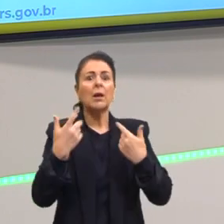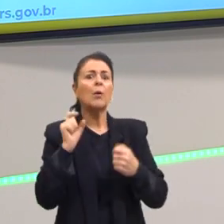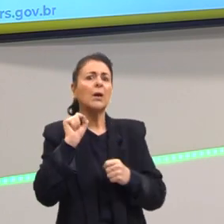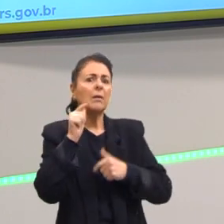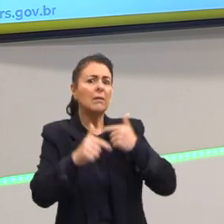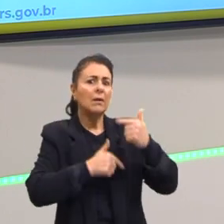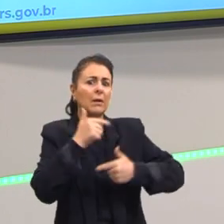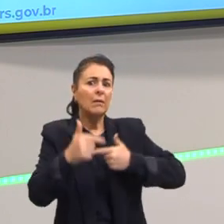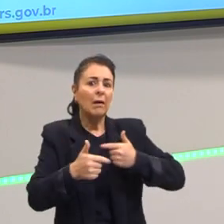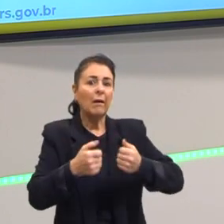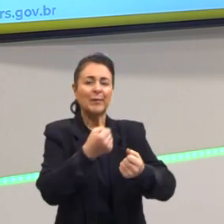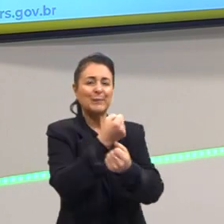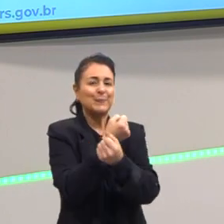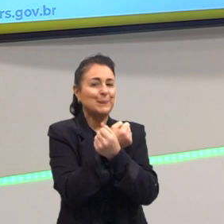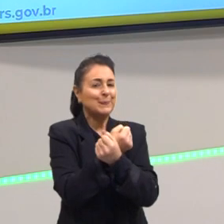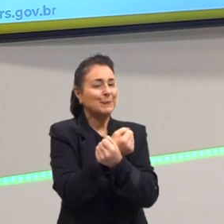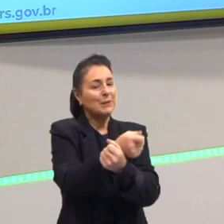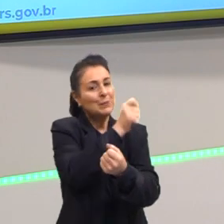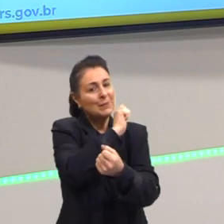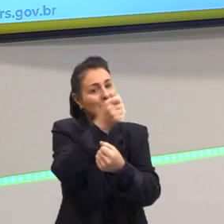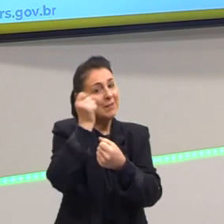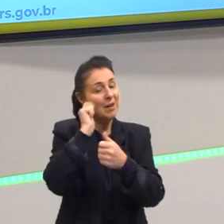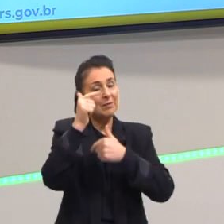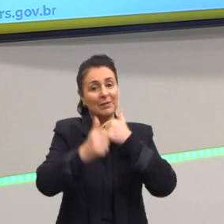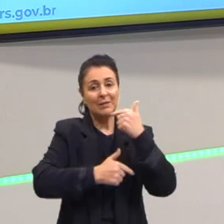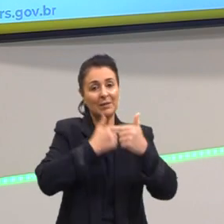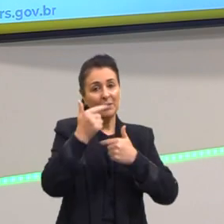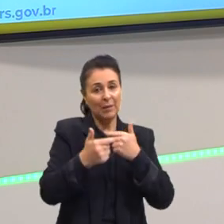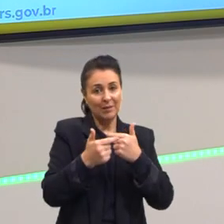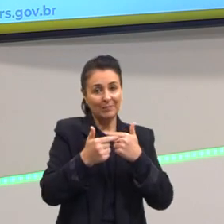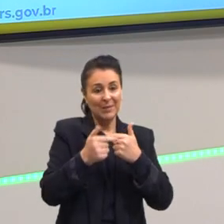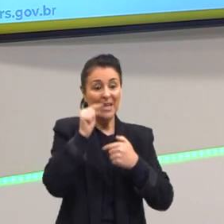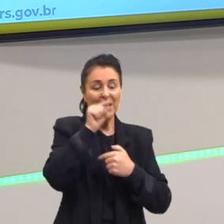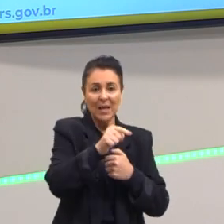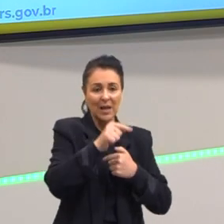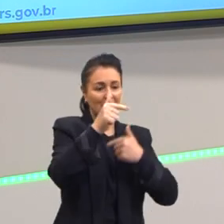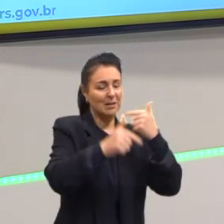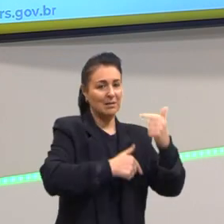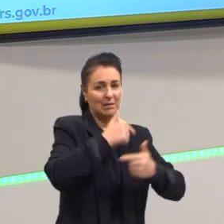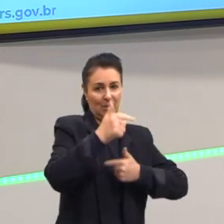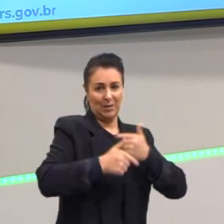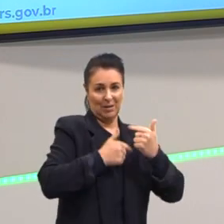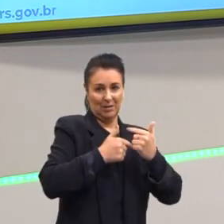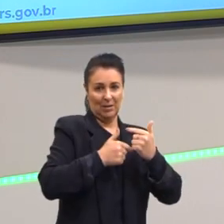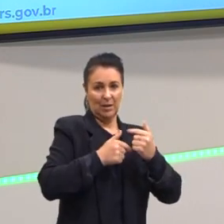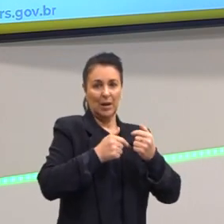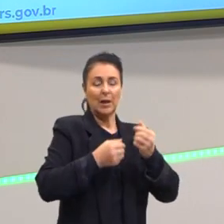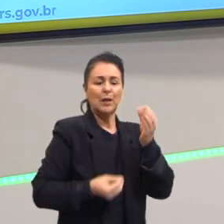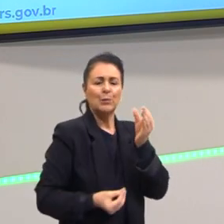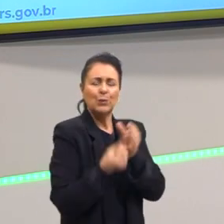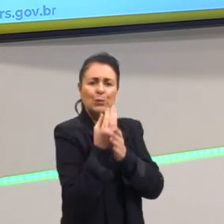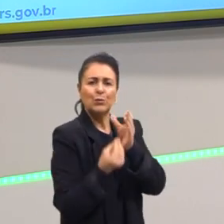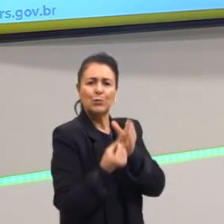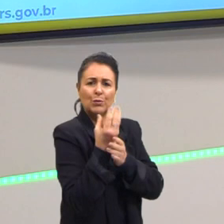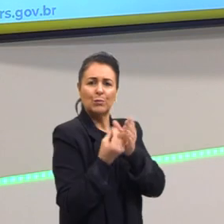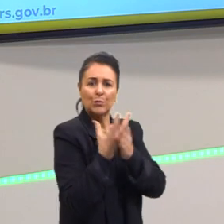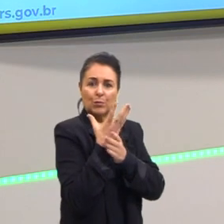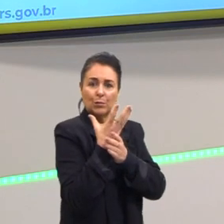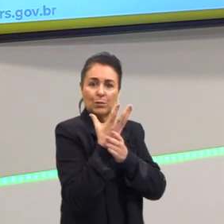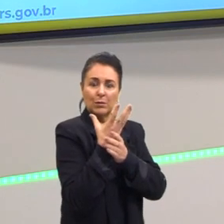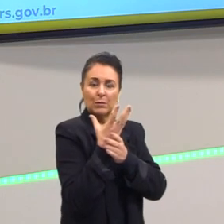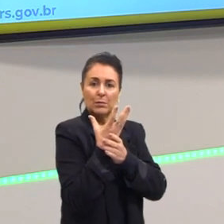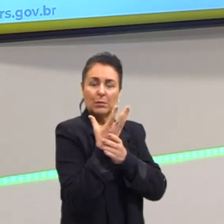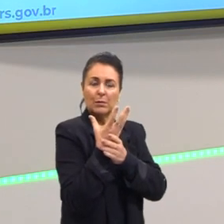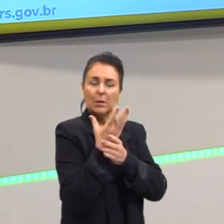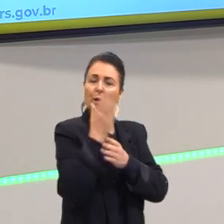foi o escravo que faz esse processo de abastecimento, digamos assim, dos produtos para a Europa. Então, o